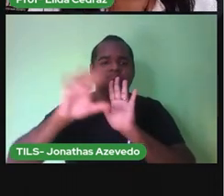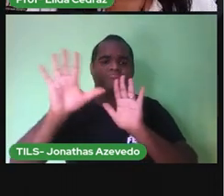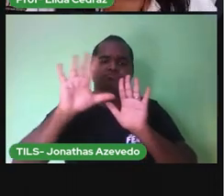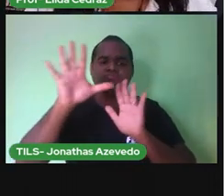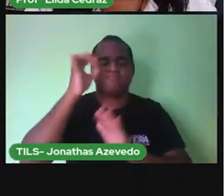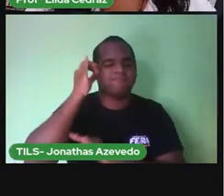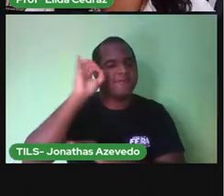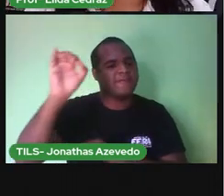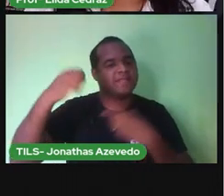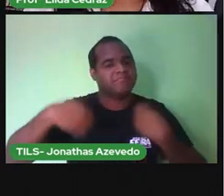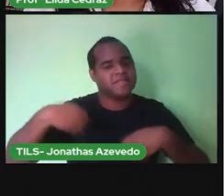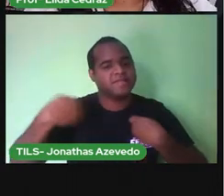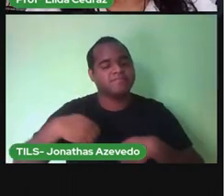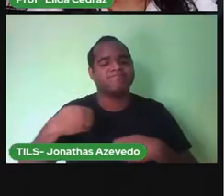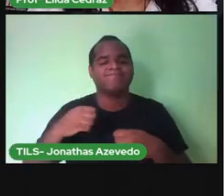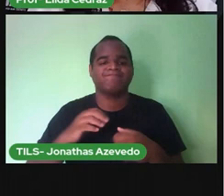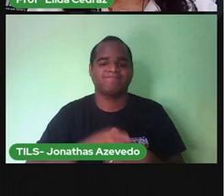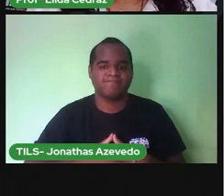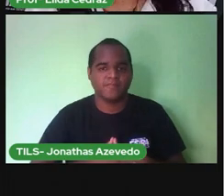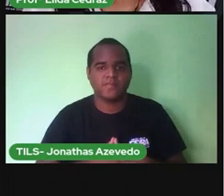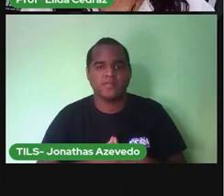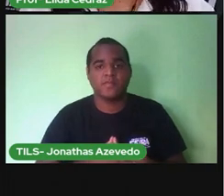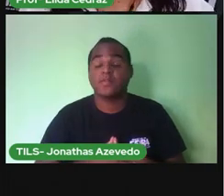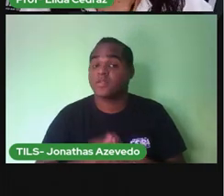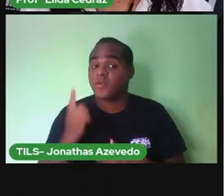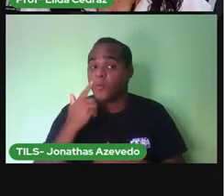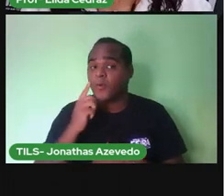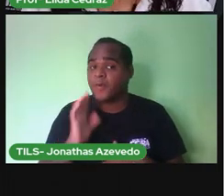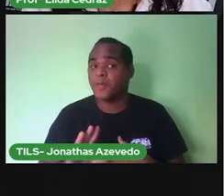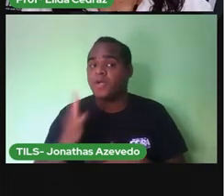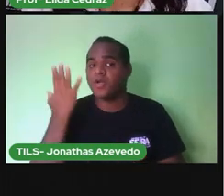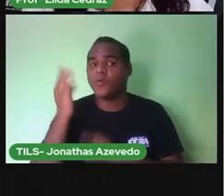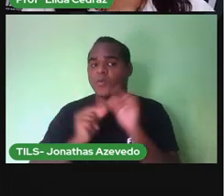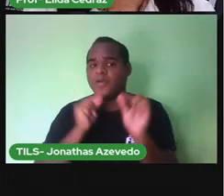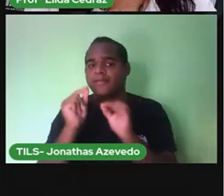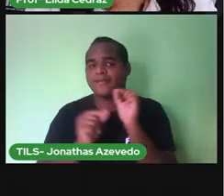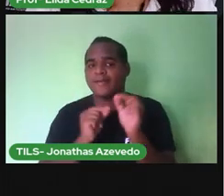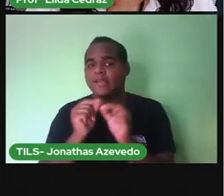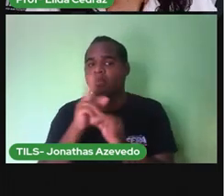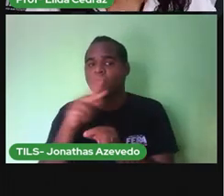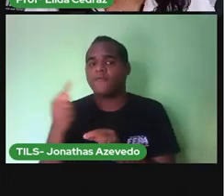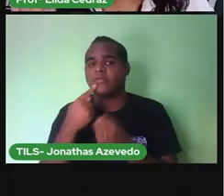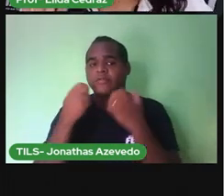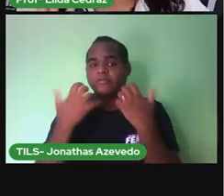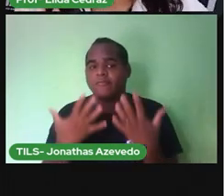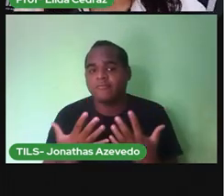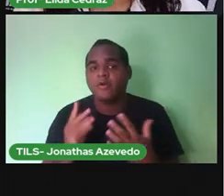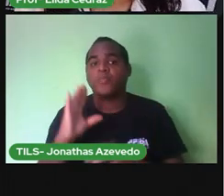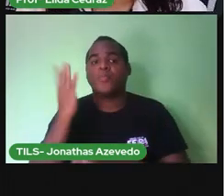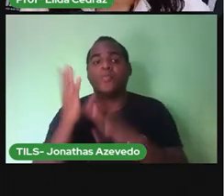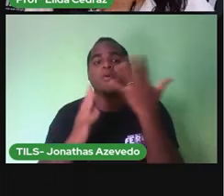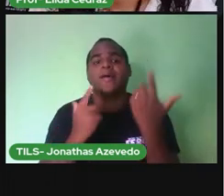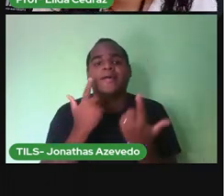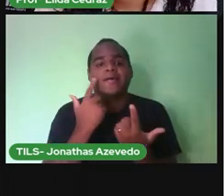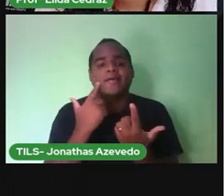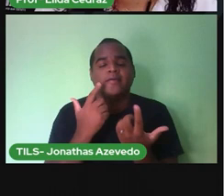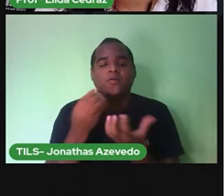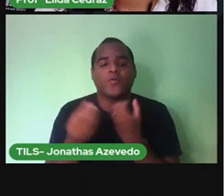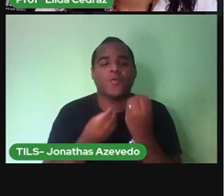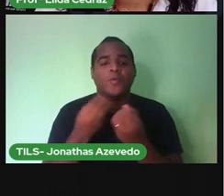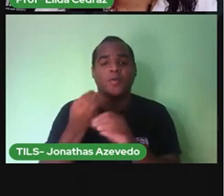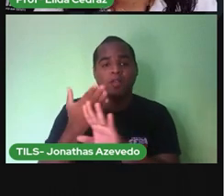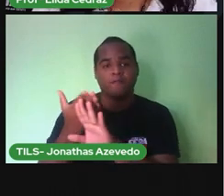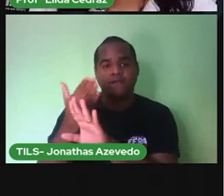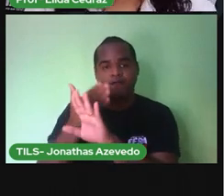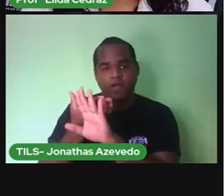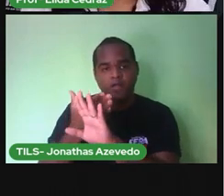desenhos. Então, o que acontece? Como a PRO falou, na frente nós temos uma foto e a nossa